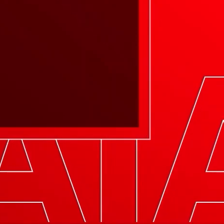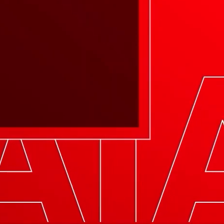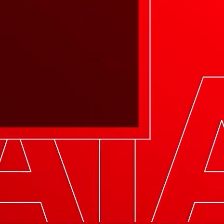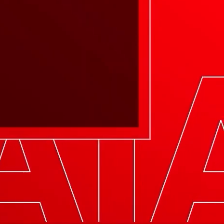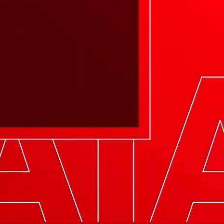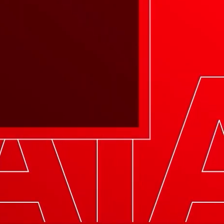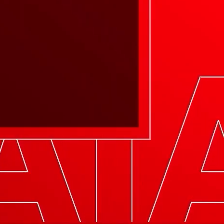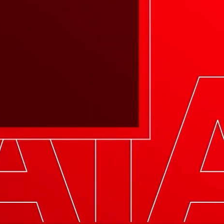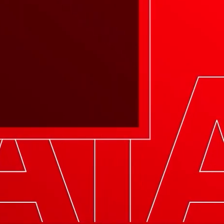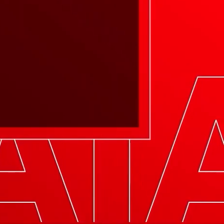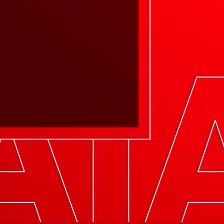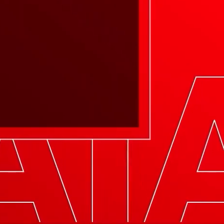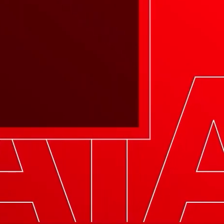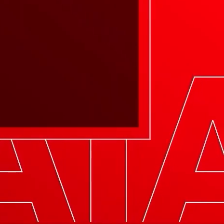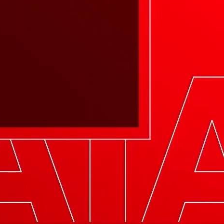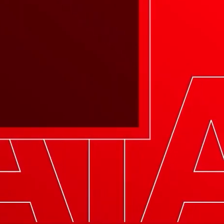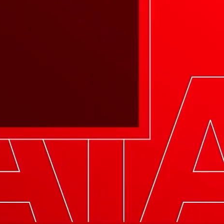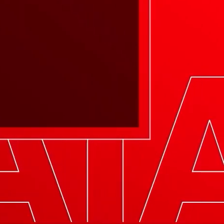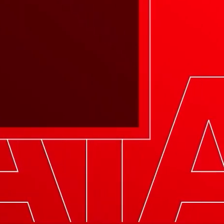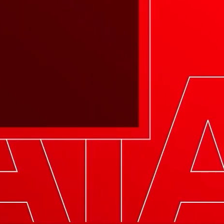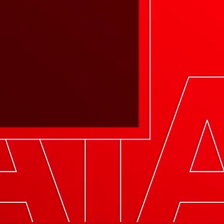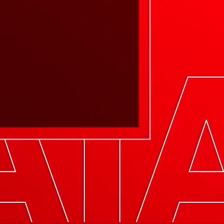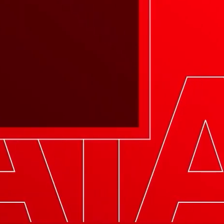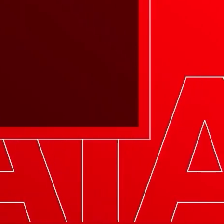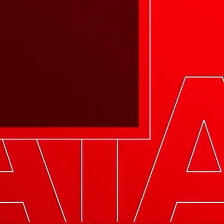Música Música